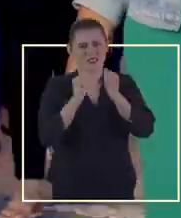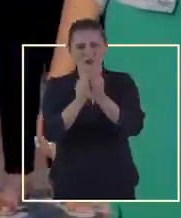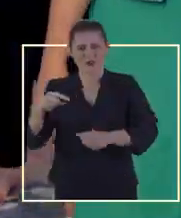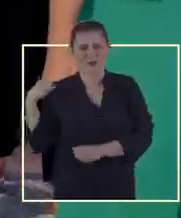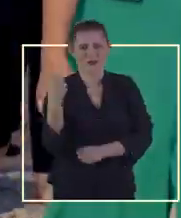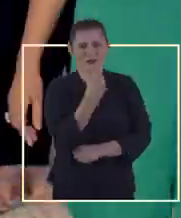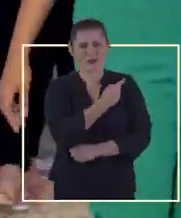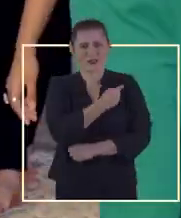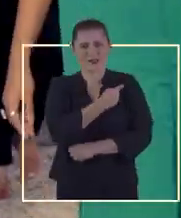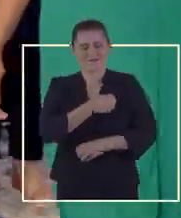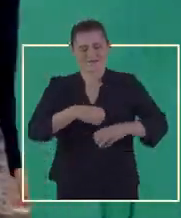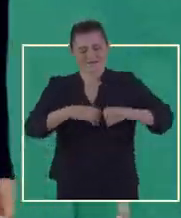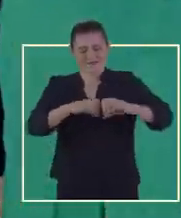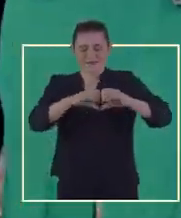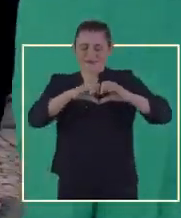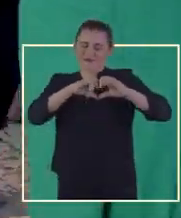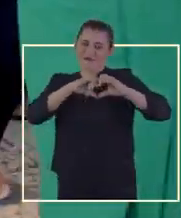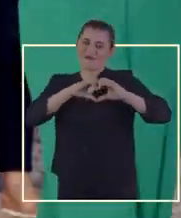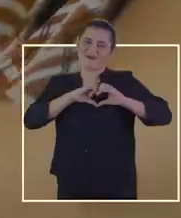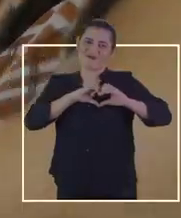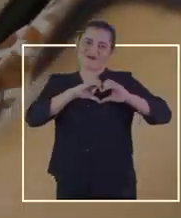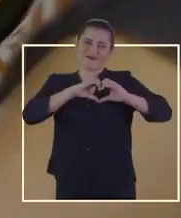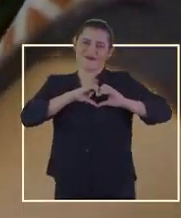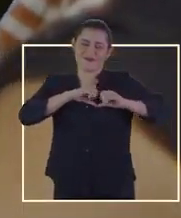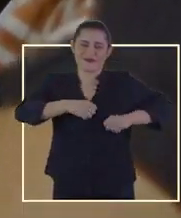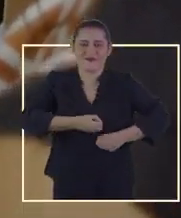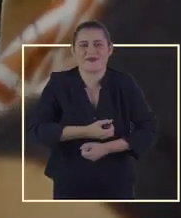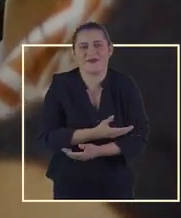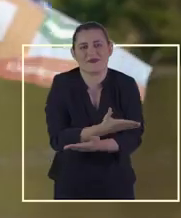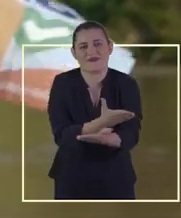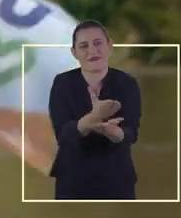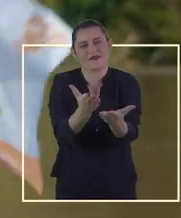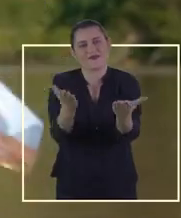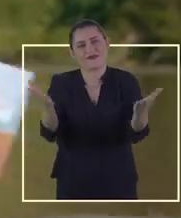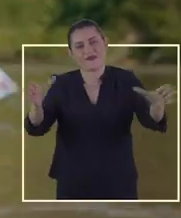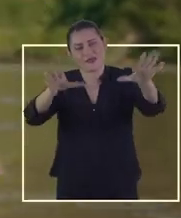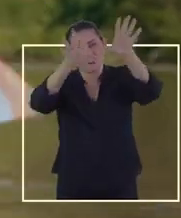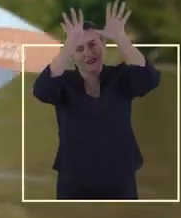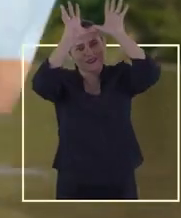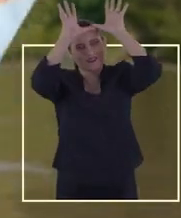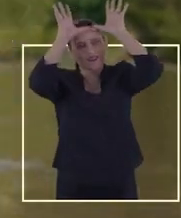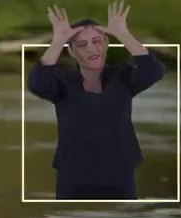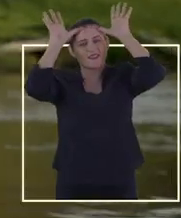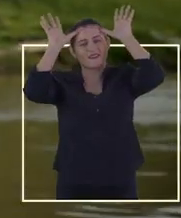está com todos nós. Encha o peito de cada acreano